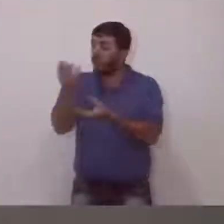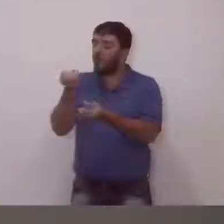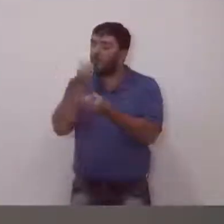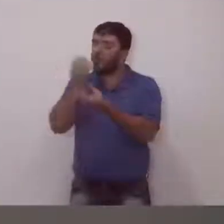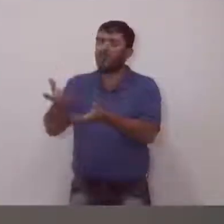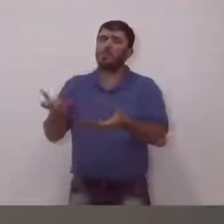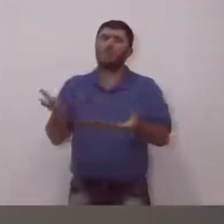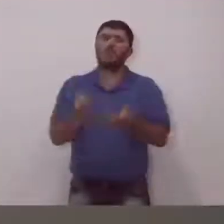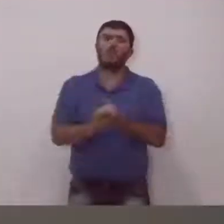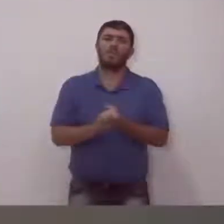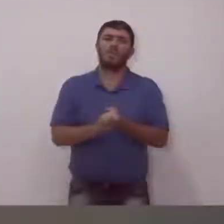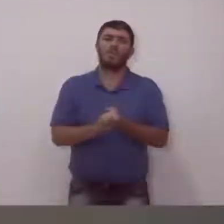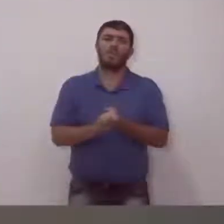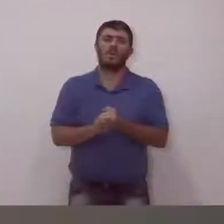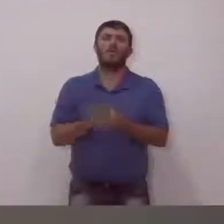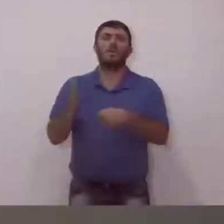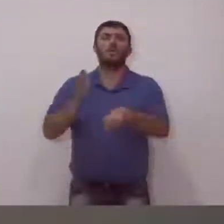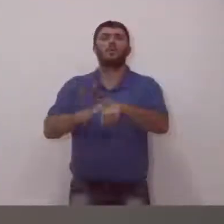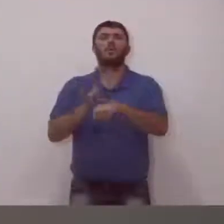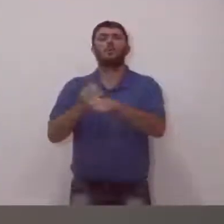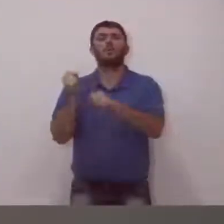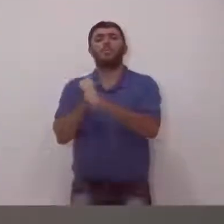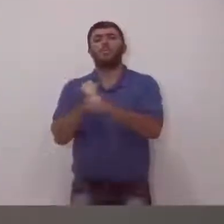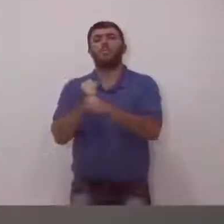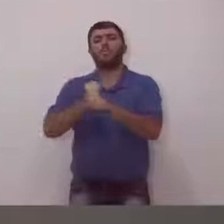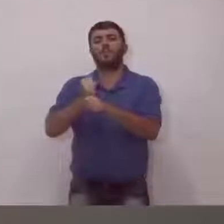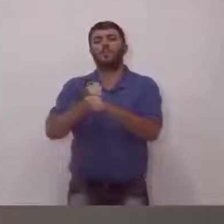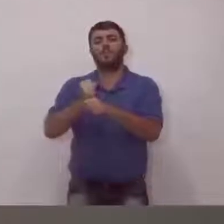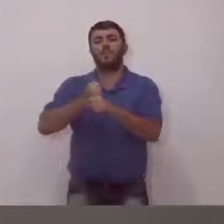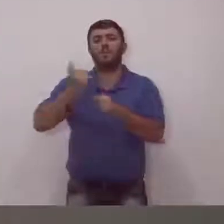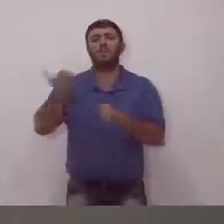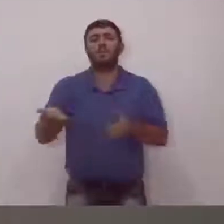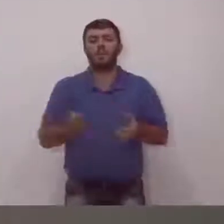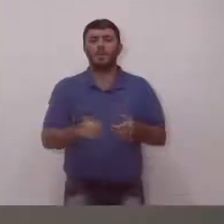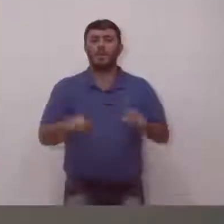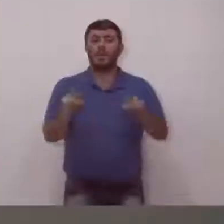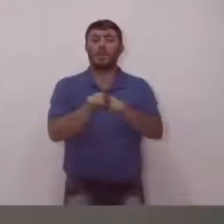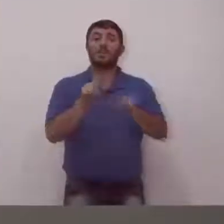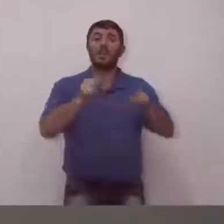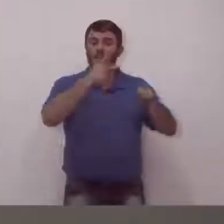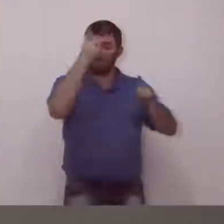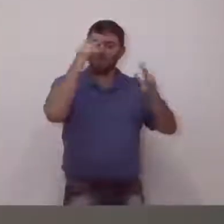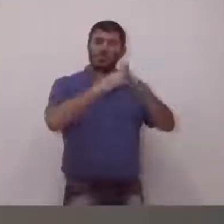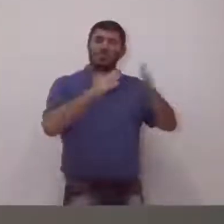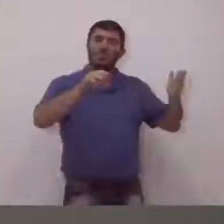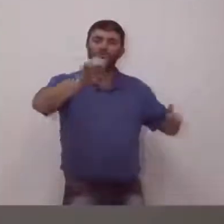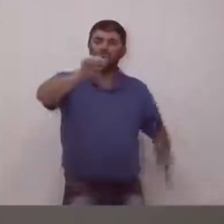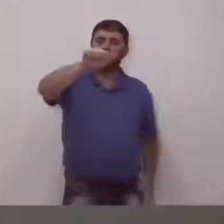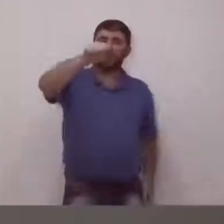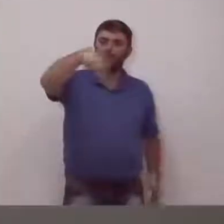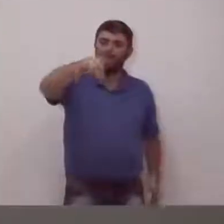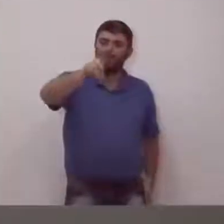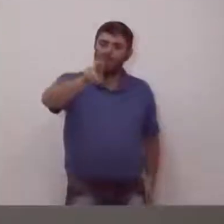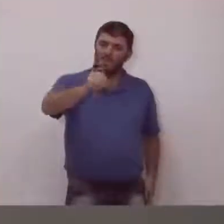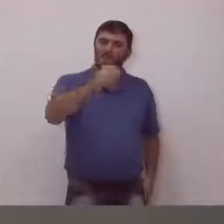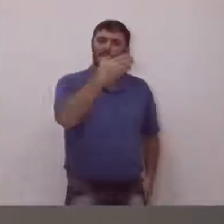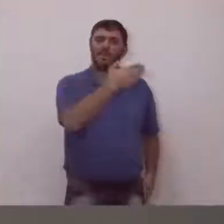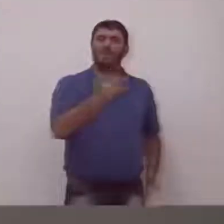Quanto tempo está para fazer isso daí? A mesma coisa lá onde o Sandro mora. foi realizada uma